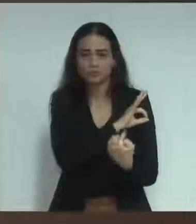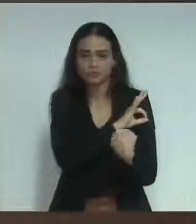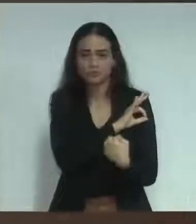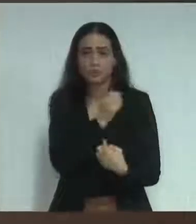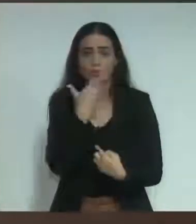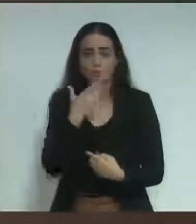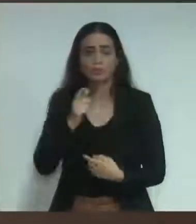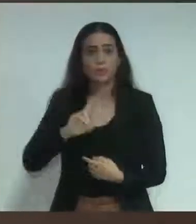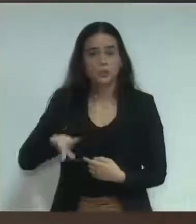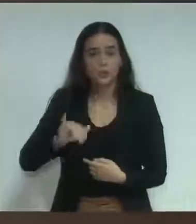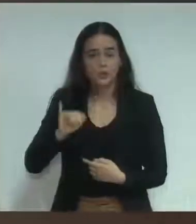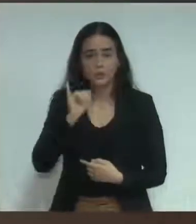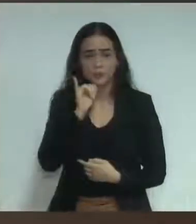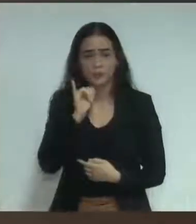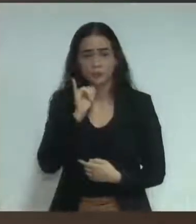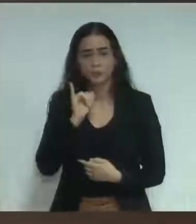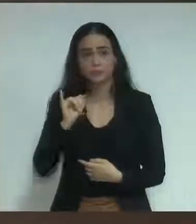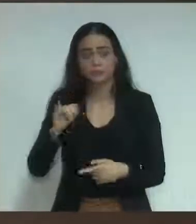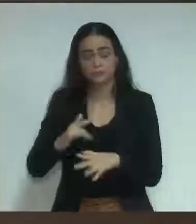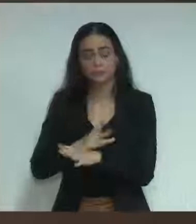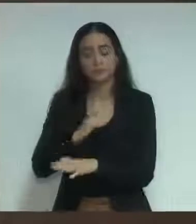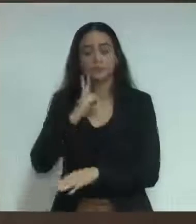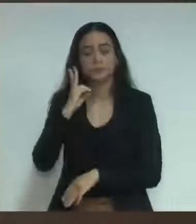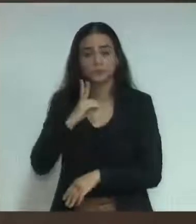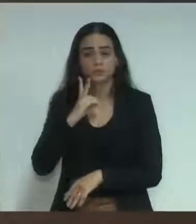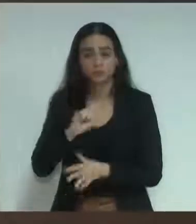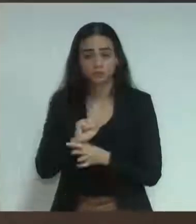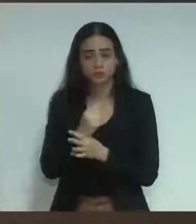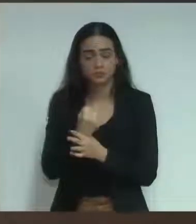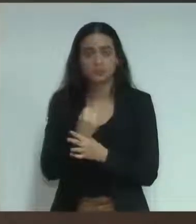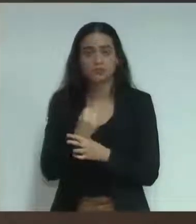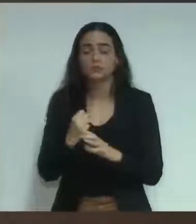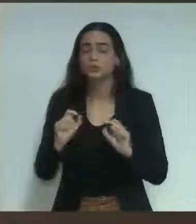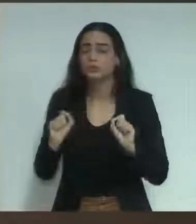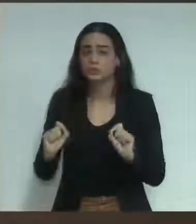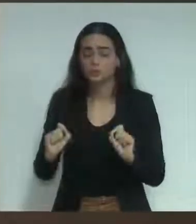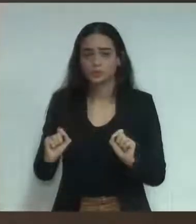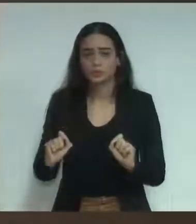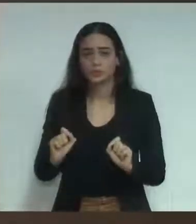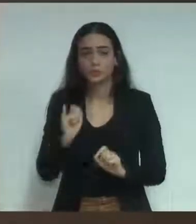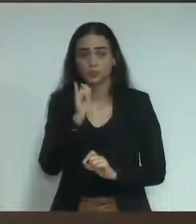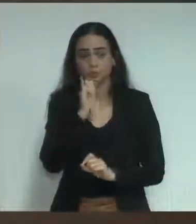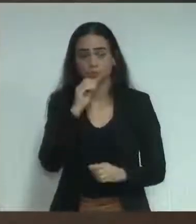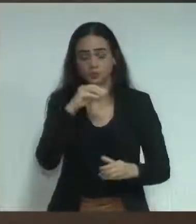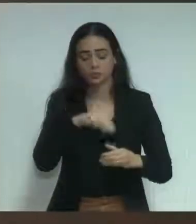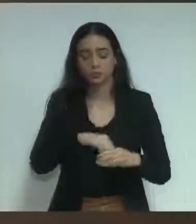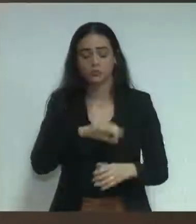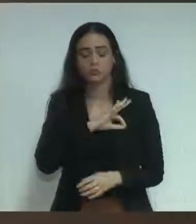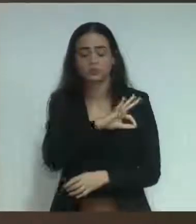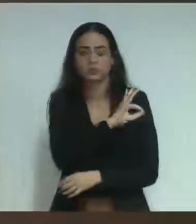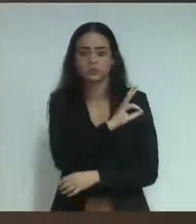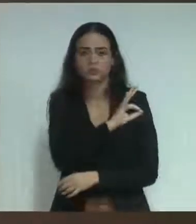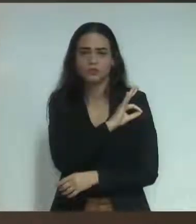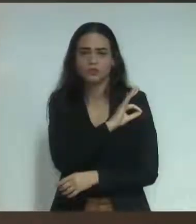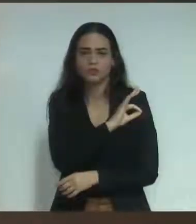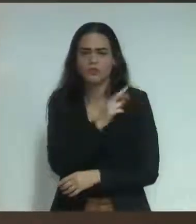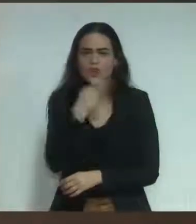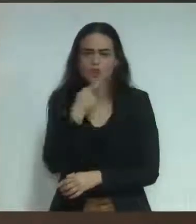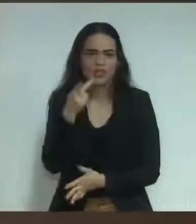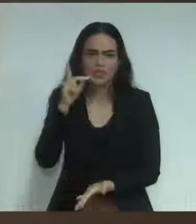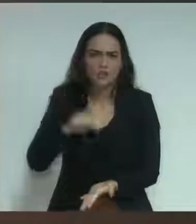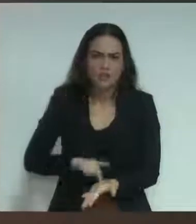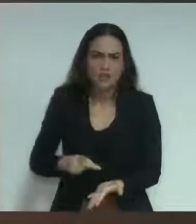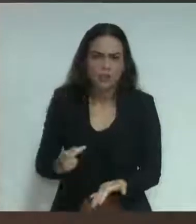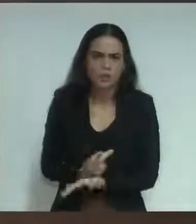a cidade, para a segurança pública da cidade, quando dentro da corporação, eventualmente, não estou falando que isso ocorreu, estou